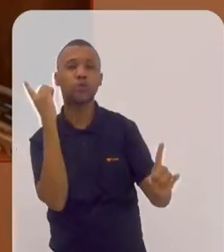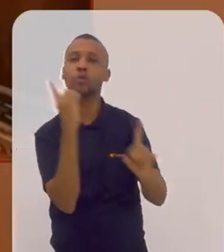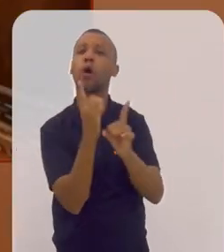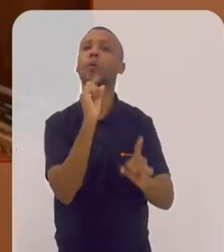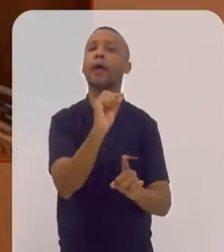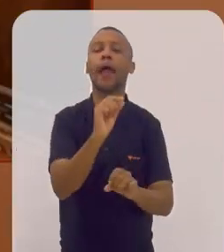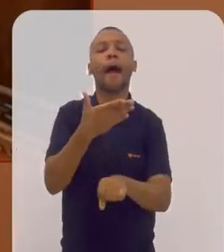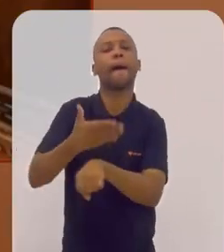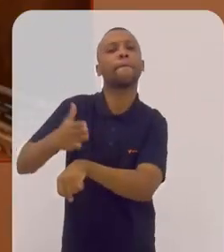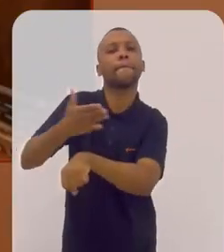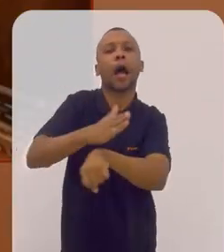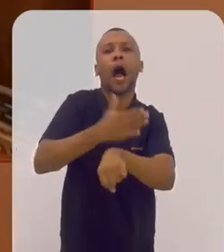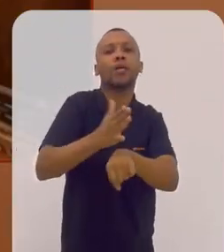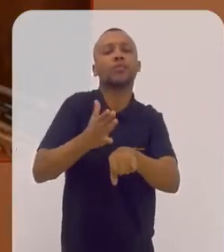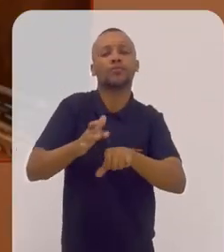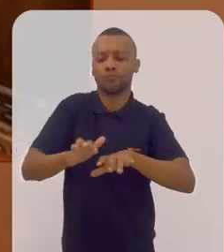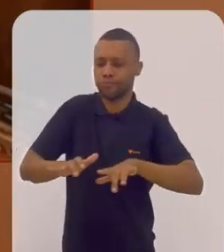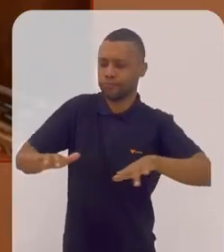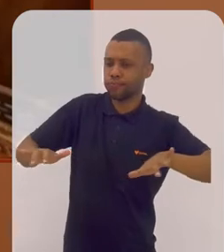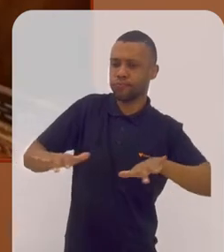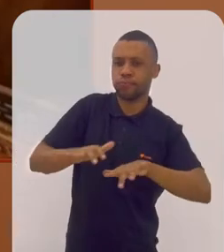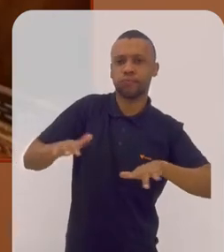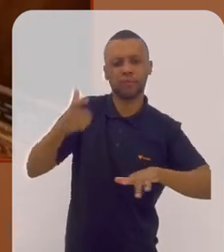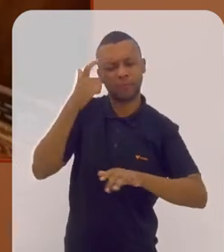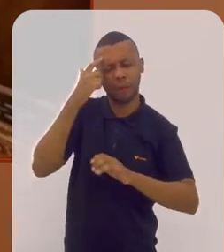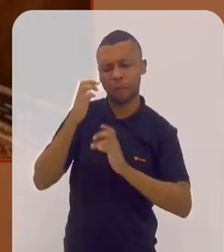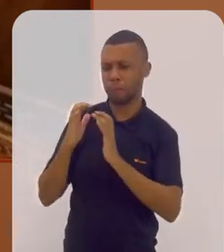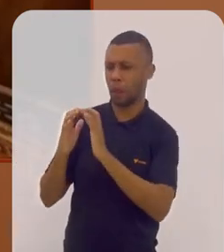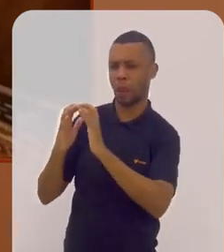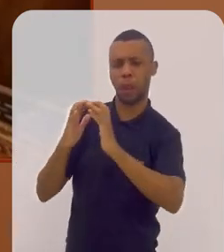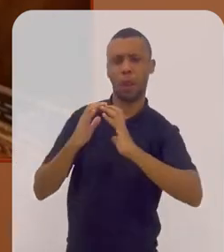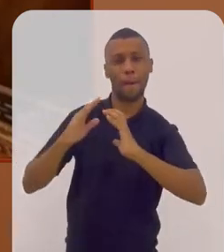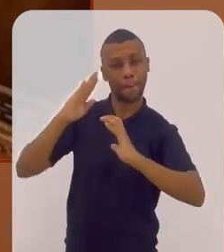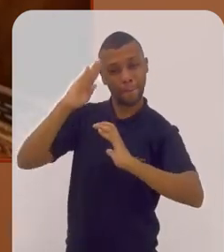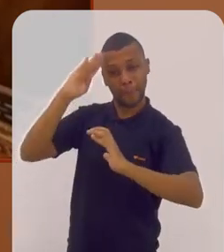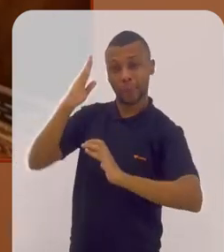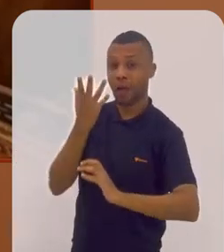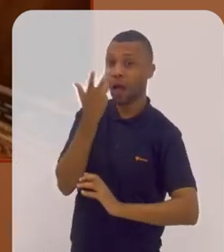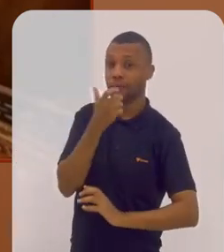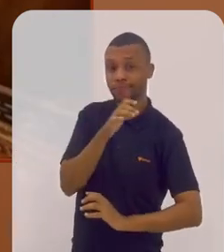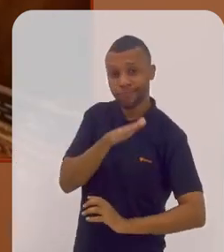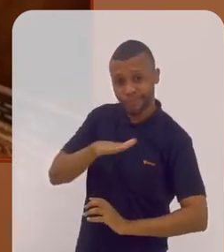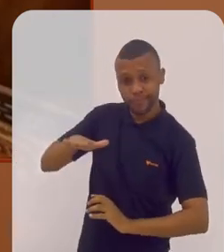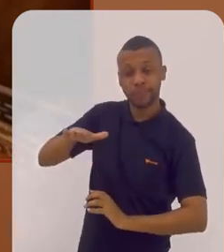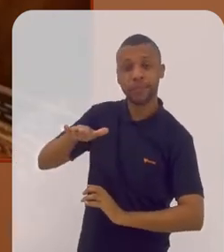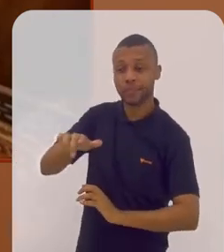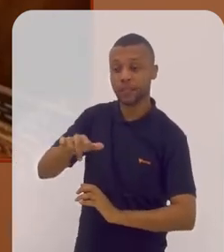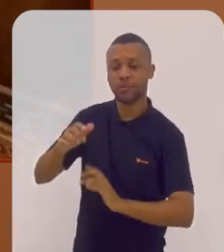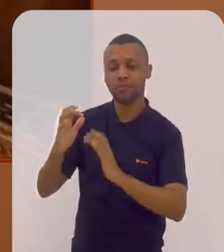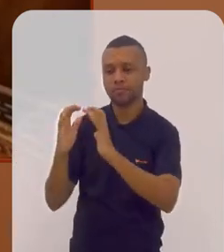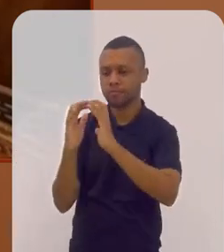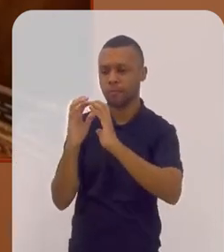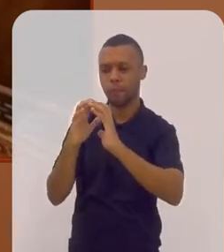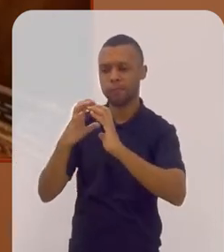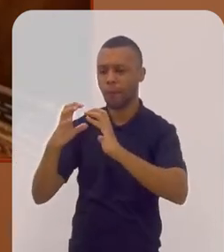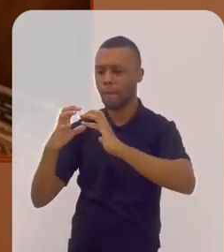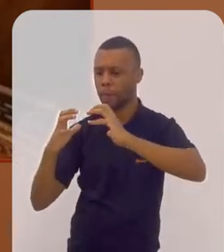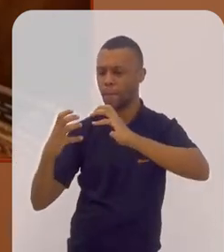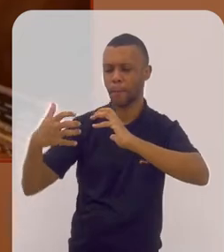instrumento desenvolve áreas no cérebro, principalmente quando se é criança, que são muito